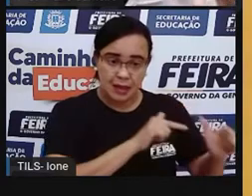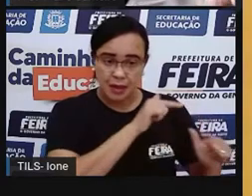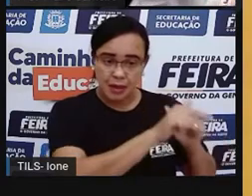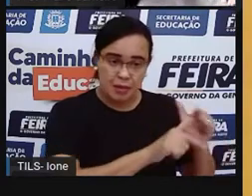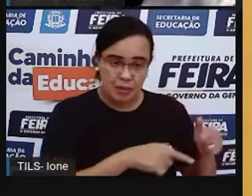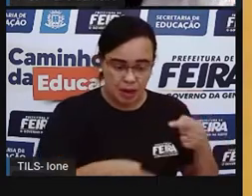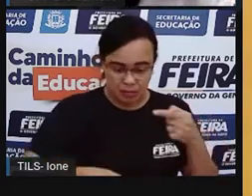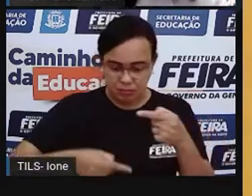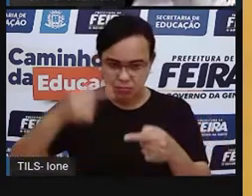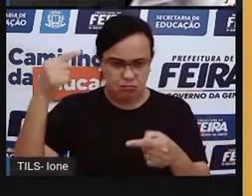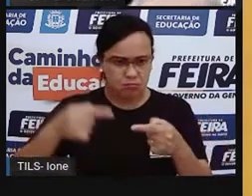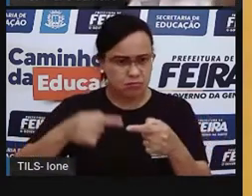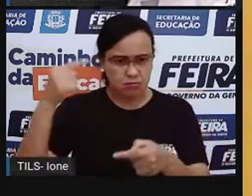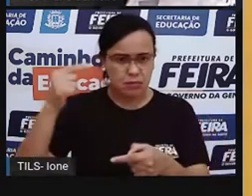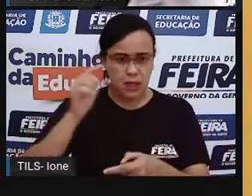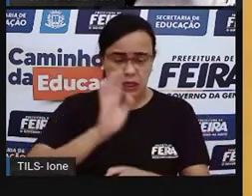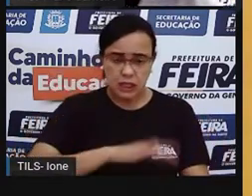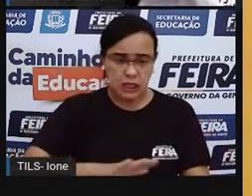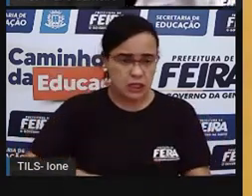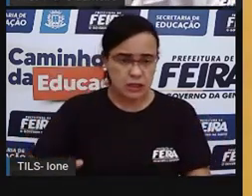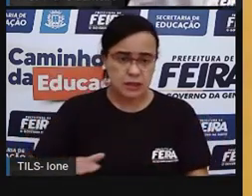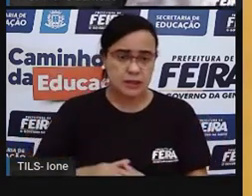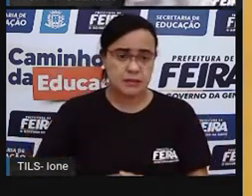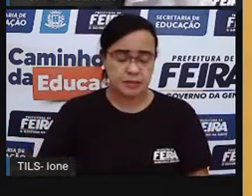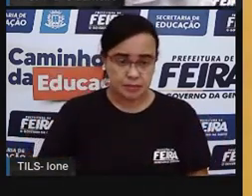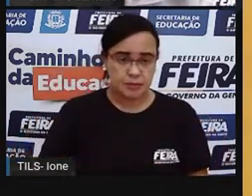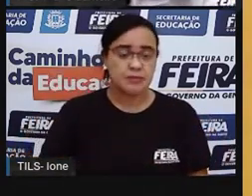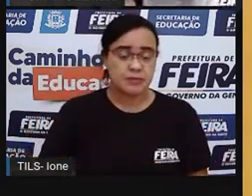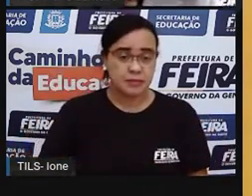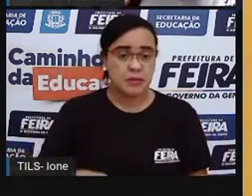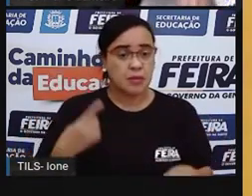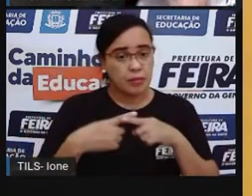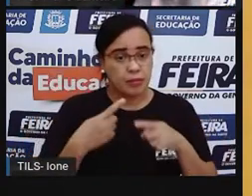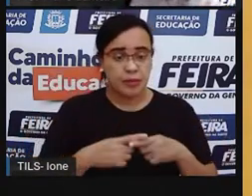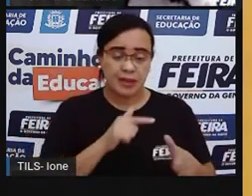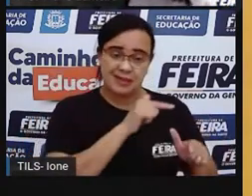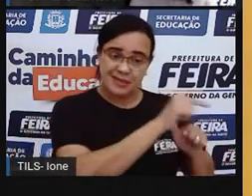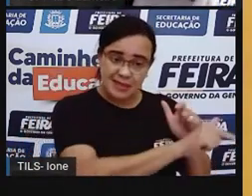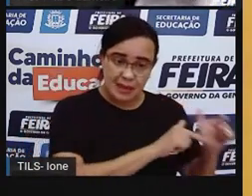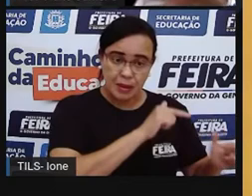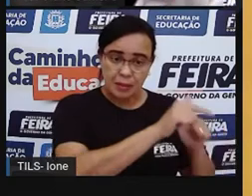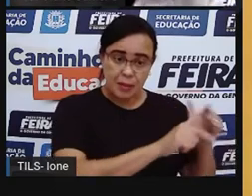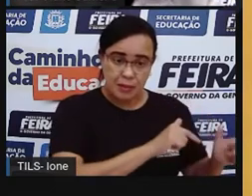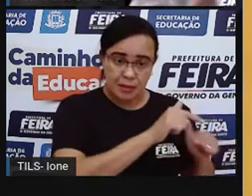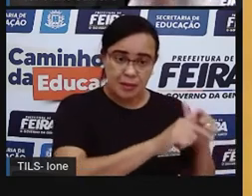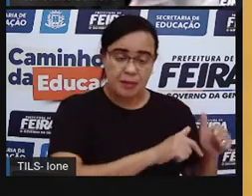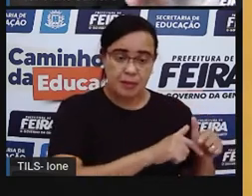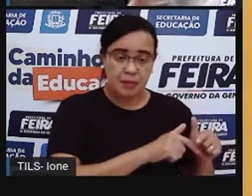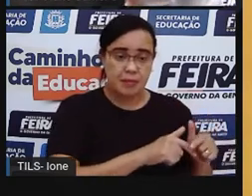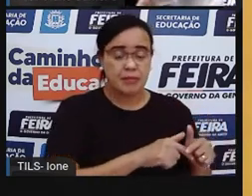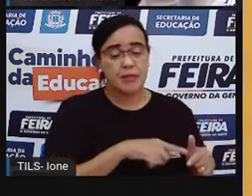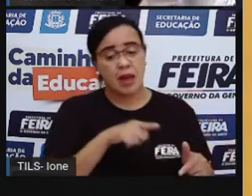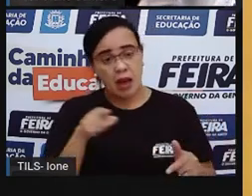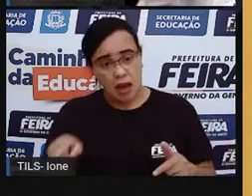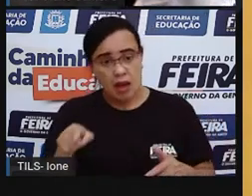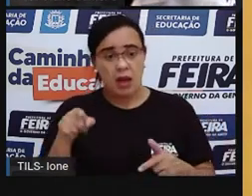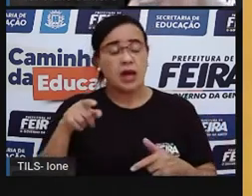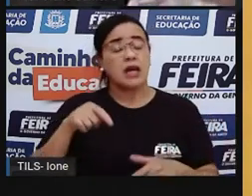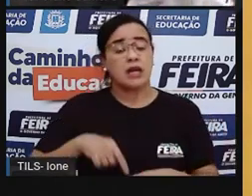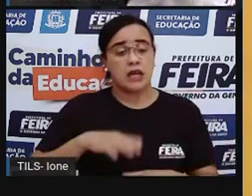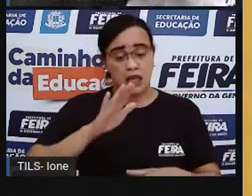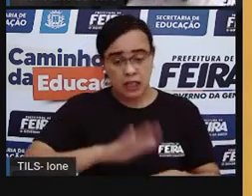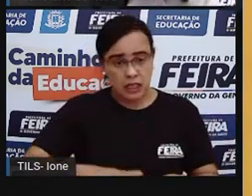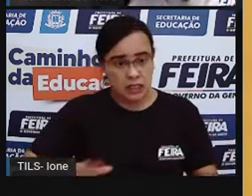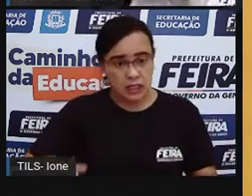trabalhando, a gente não faz outra coisa, a gente não brinca, né? A gente precisa estar dedicado ao trabalho. E criança, ela tem que ter a maior